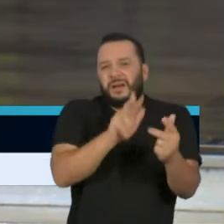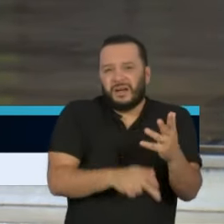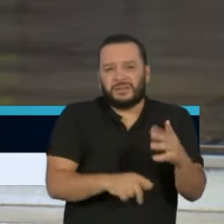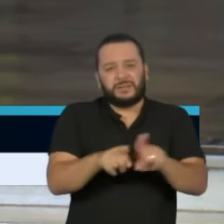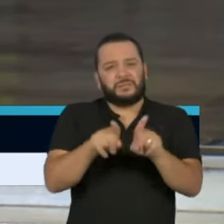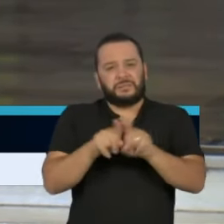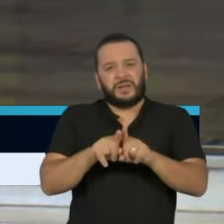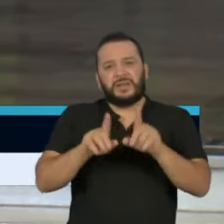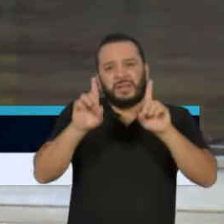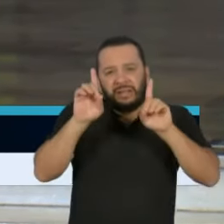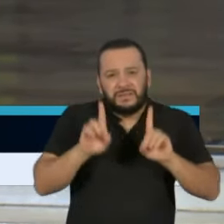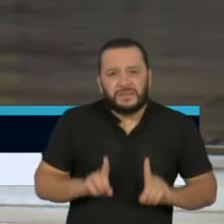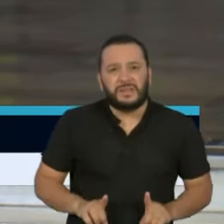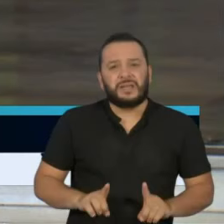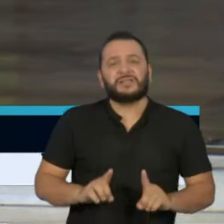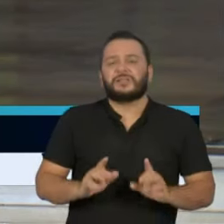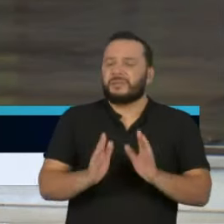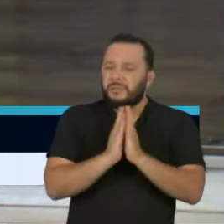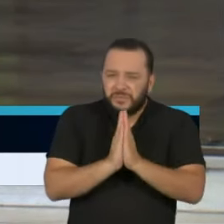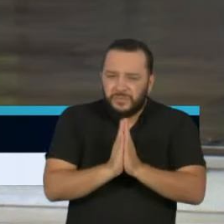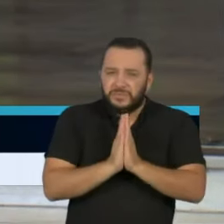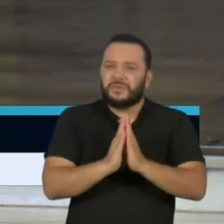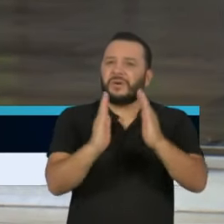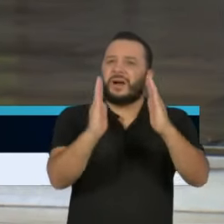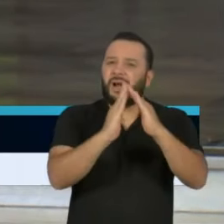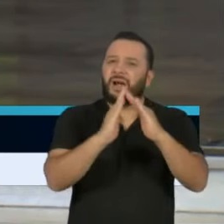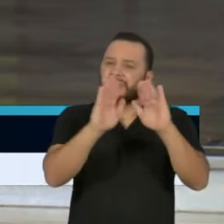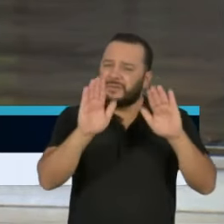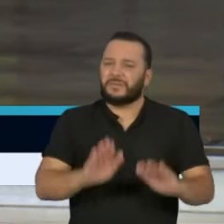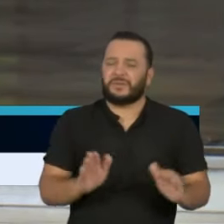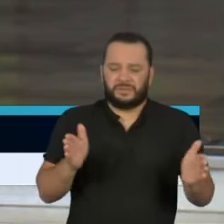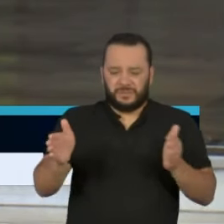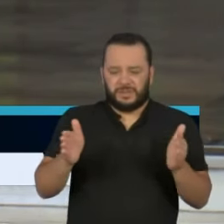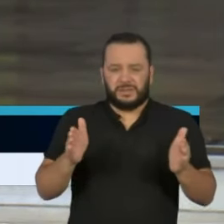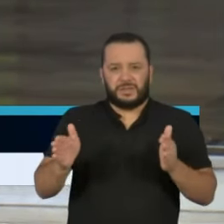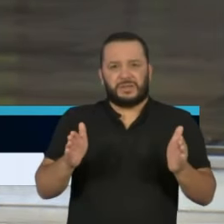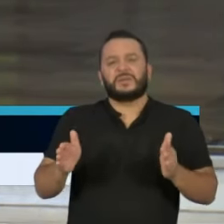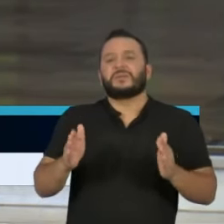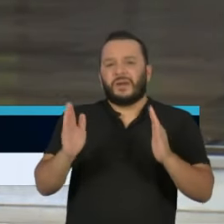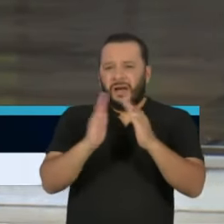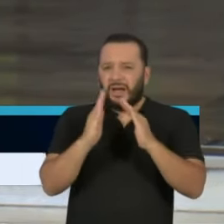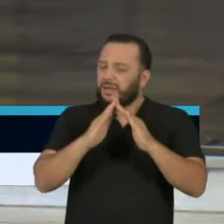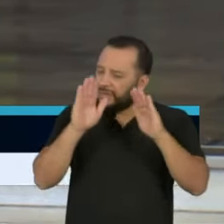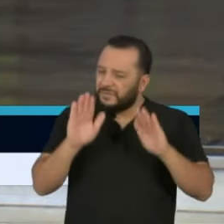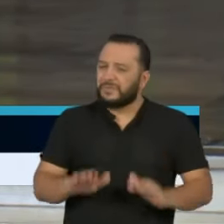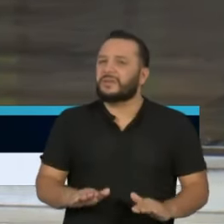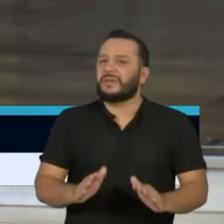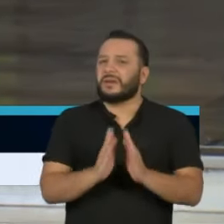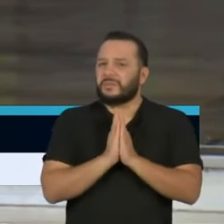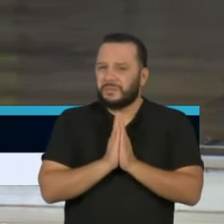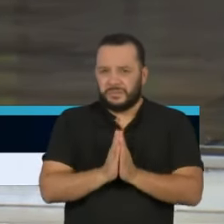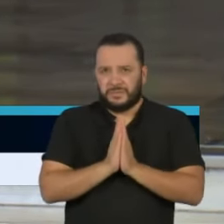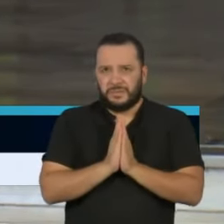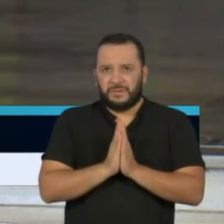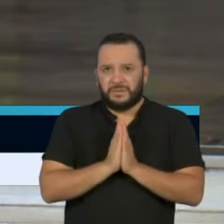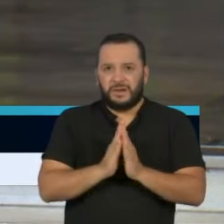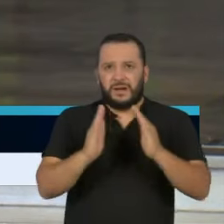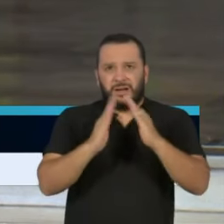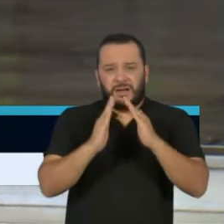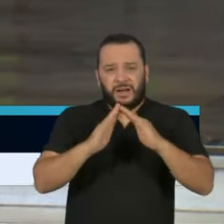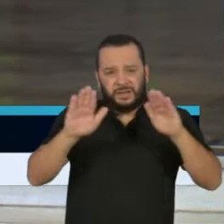puderem ficar em casa enquanto perdurar a crise, por favor, fiquem em casa.